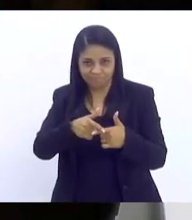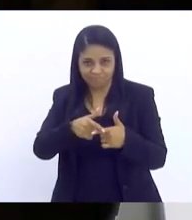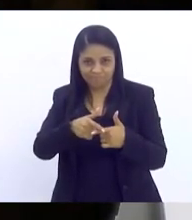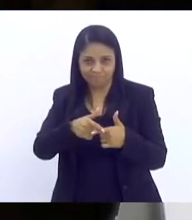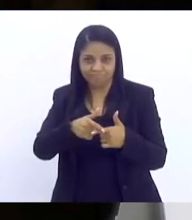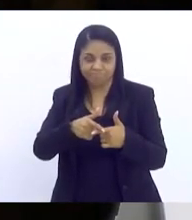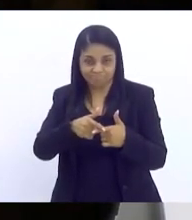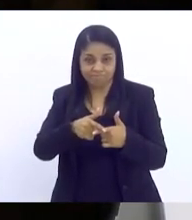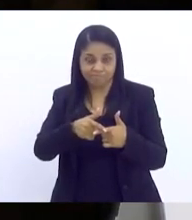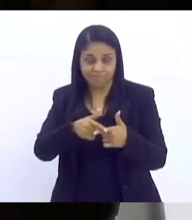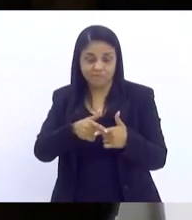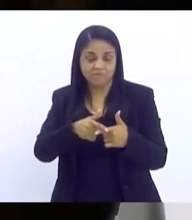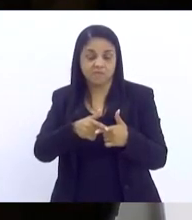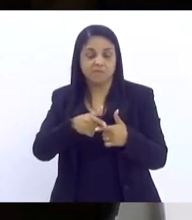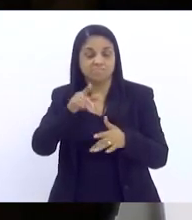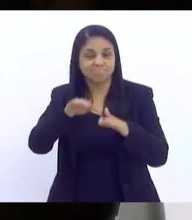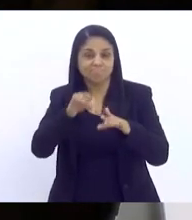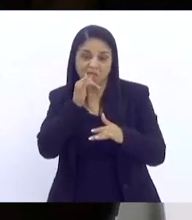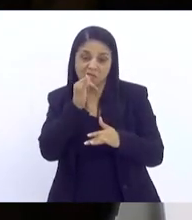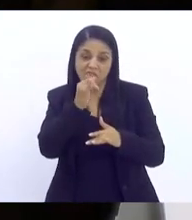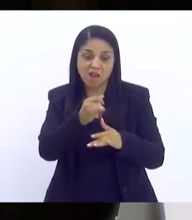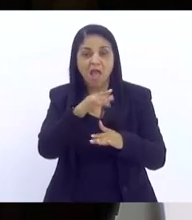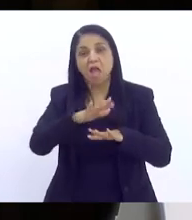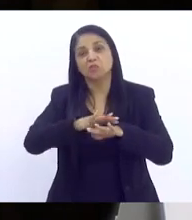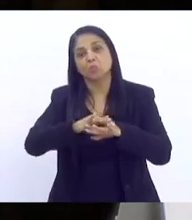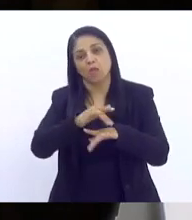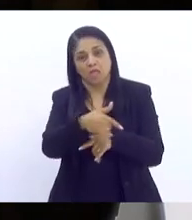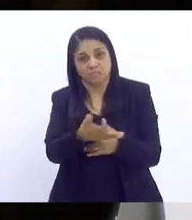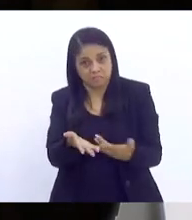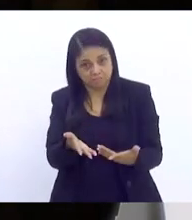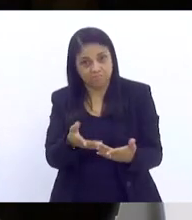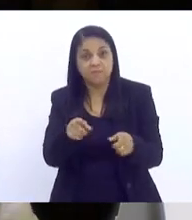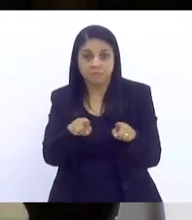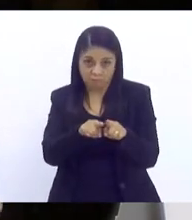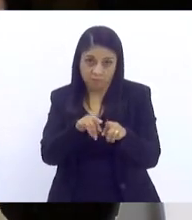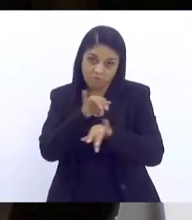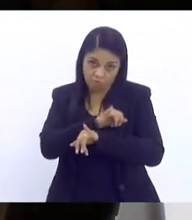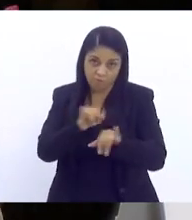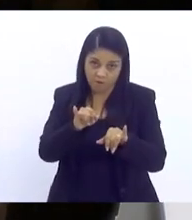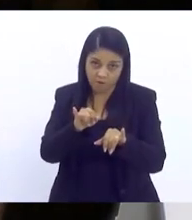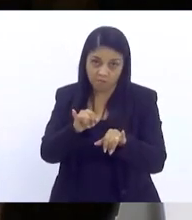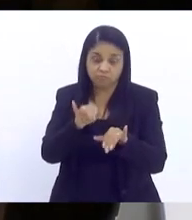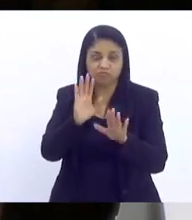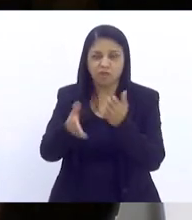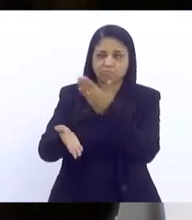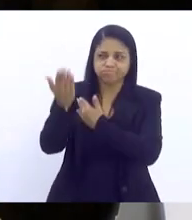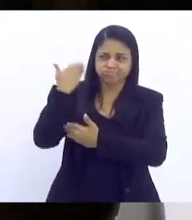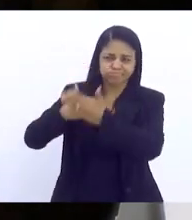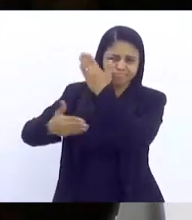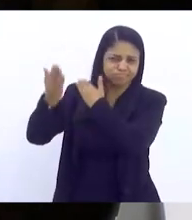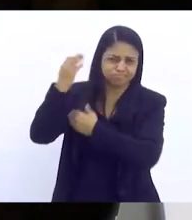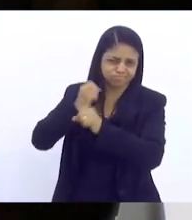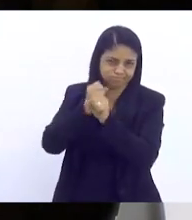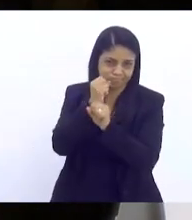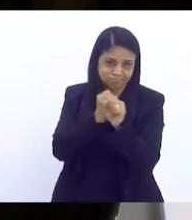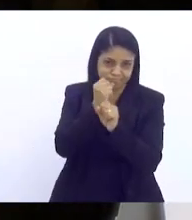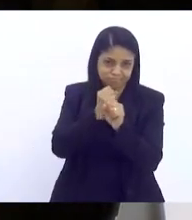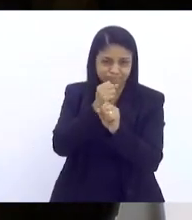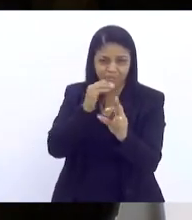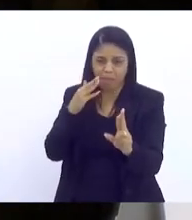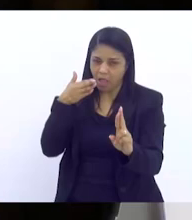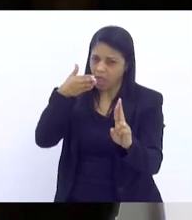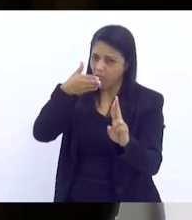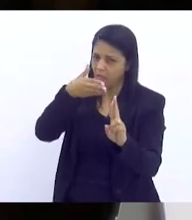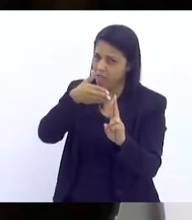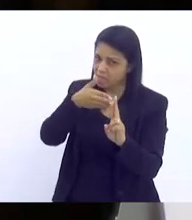patologiza muitos comportamentos, isso foi dito também, a gente já há muitos anos tem uma referência